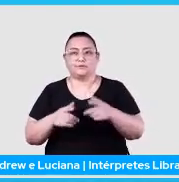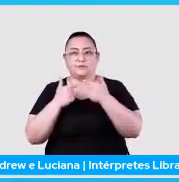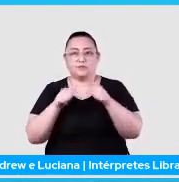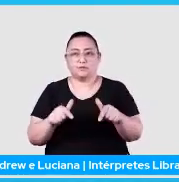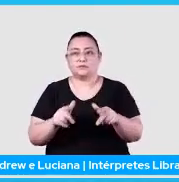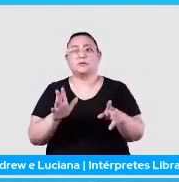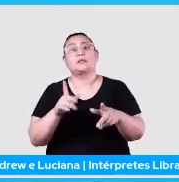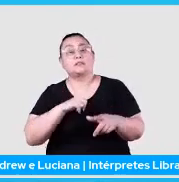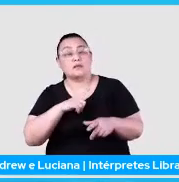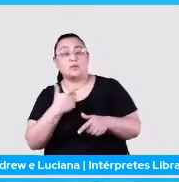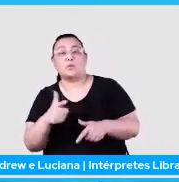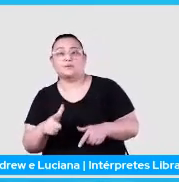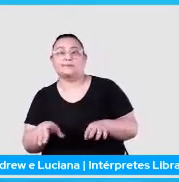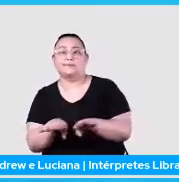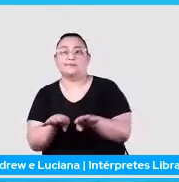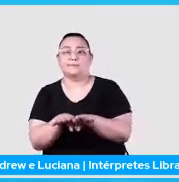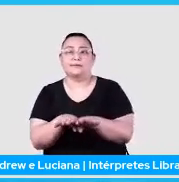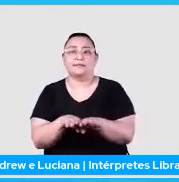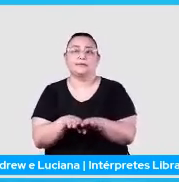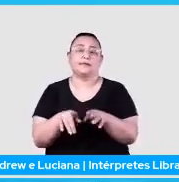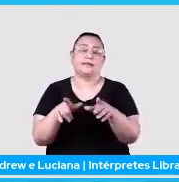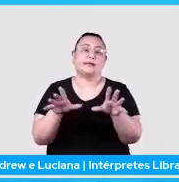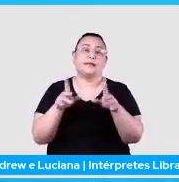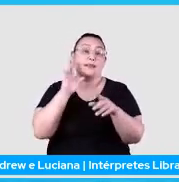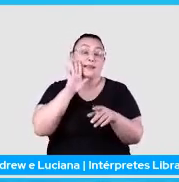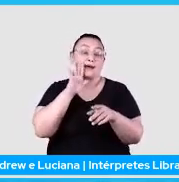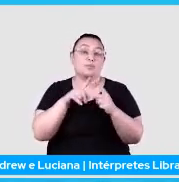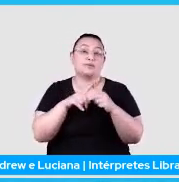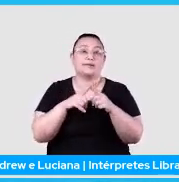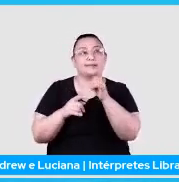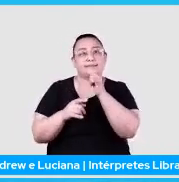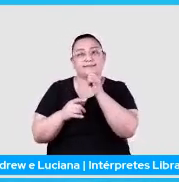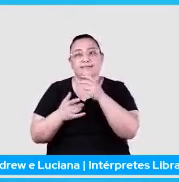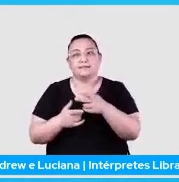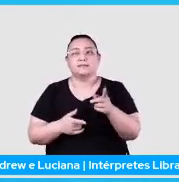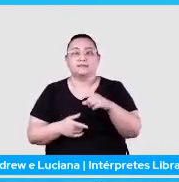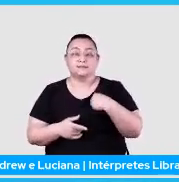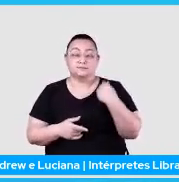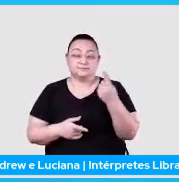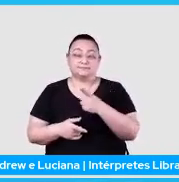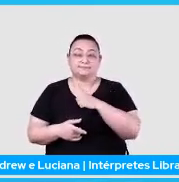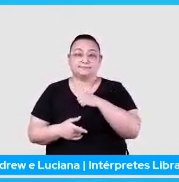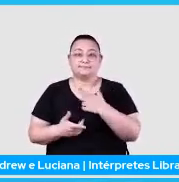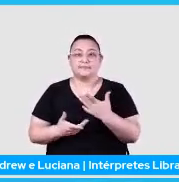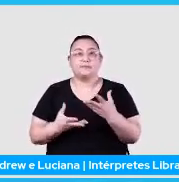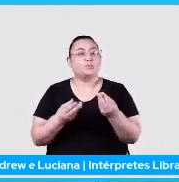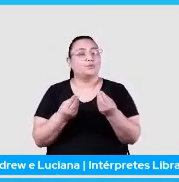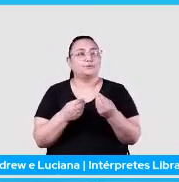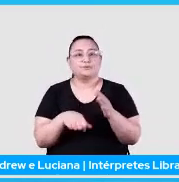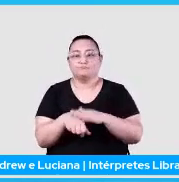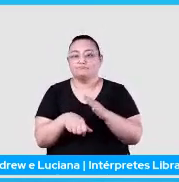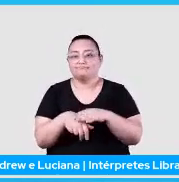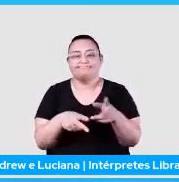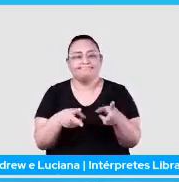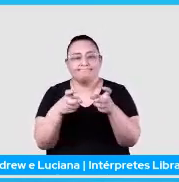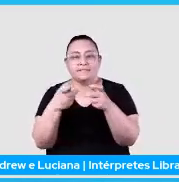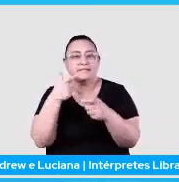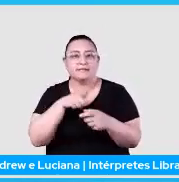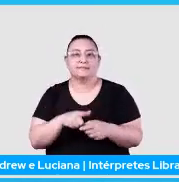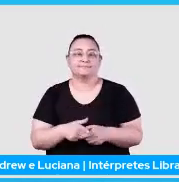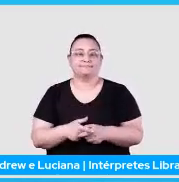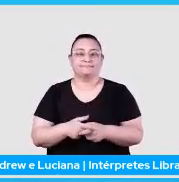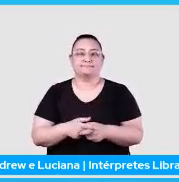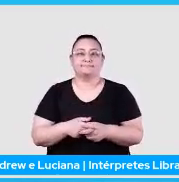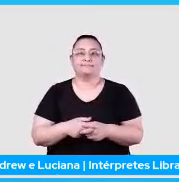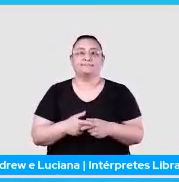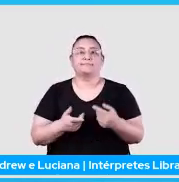tem outros tasks, que essa aqui é muito legal porque o exemplo que a gente tem é muito palpável para a gente, né? Que a parte de resumo de documentos.